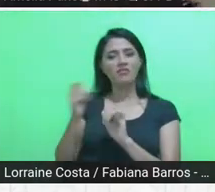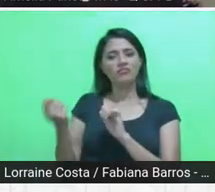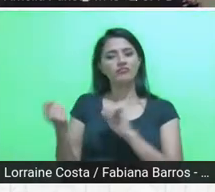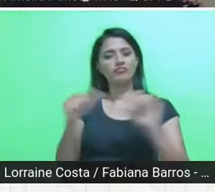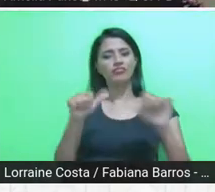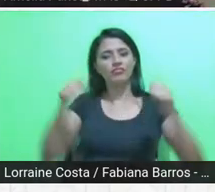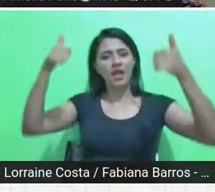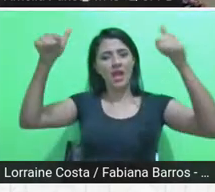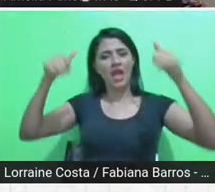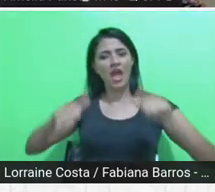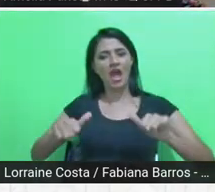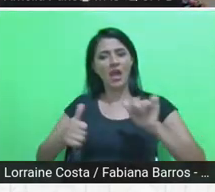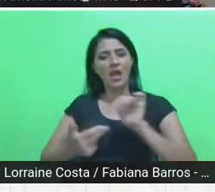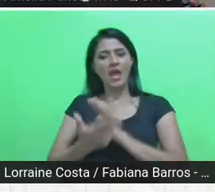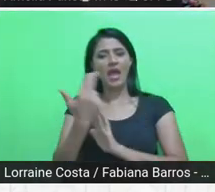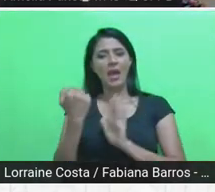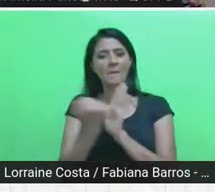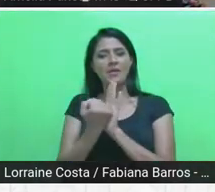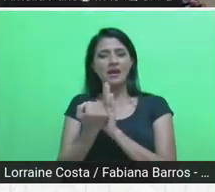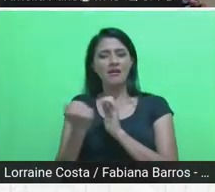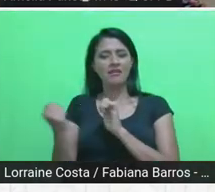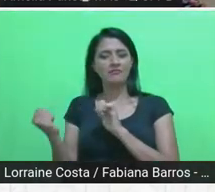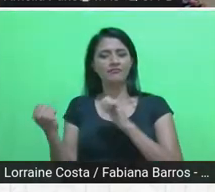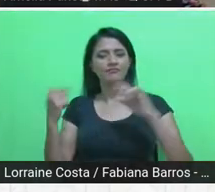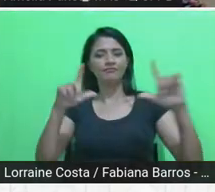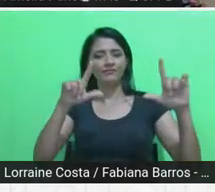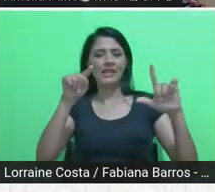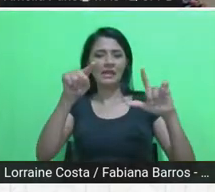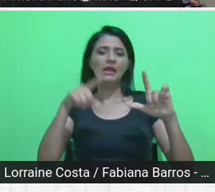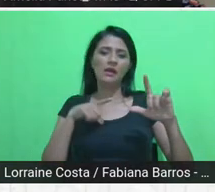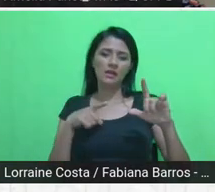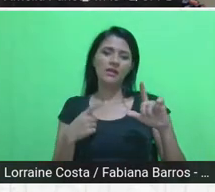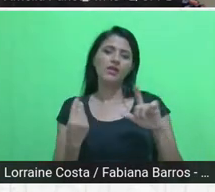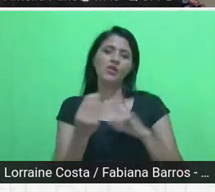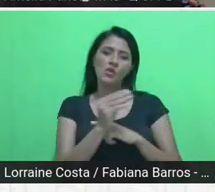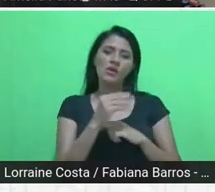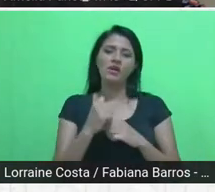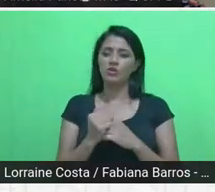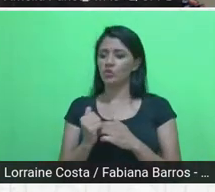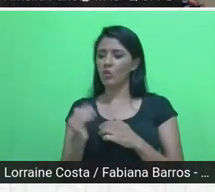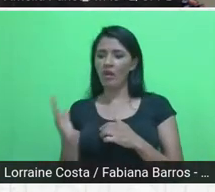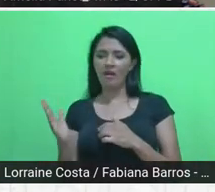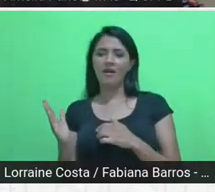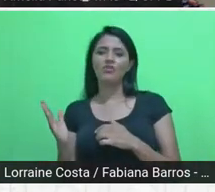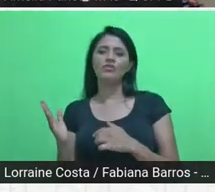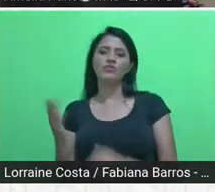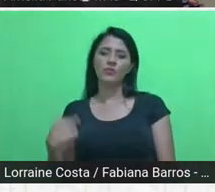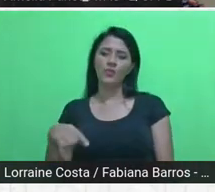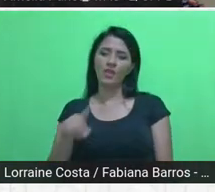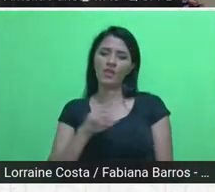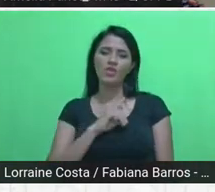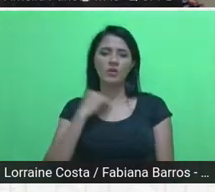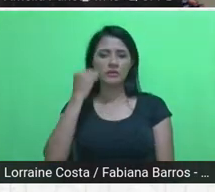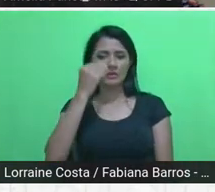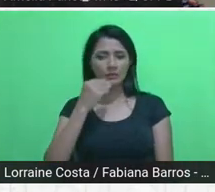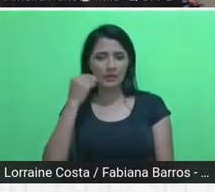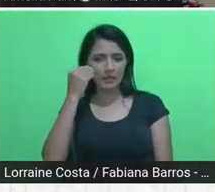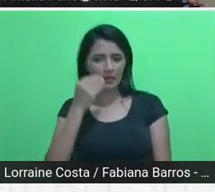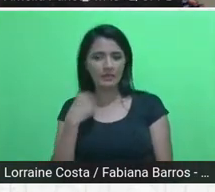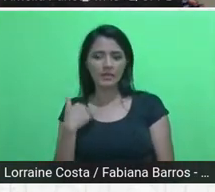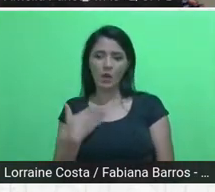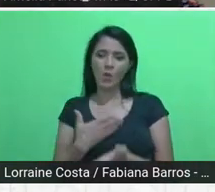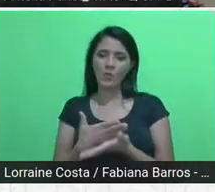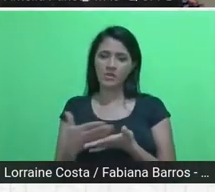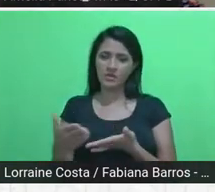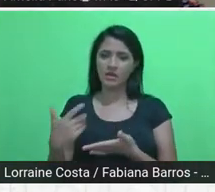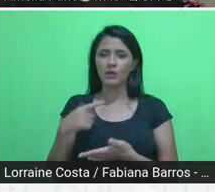logo do evento e colocando ao lado a nossa experiência que está iniciando, nós estamos